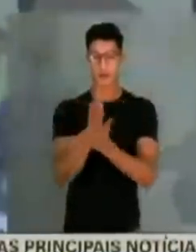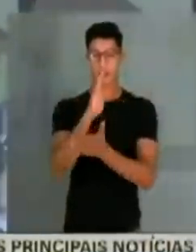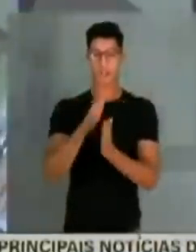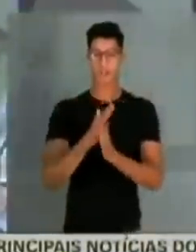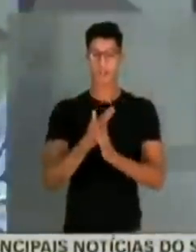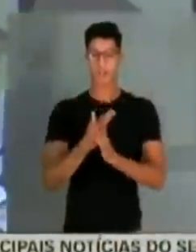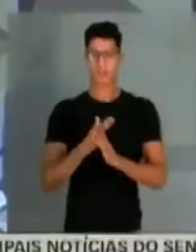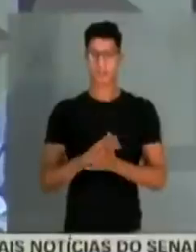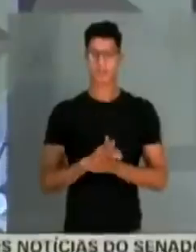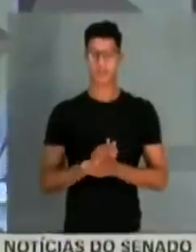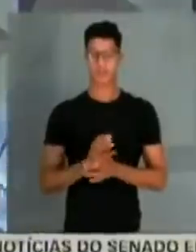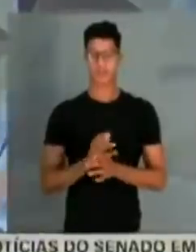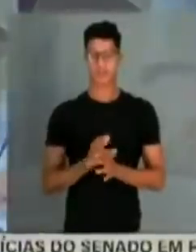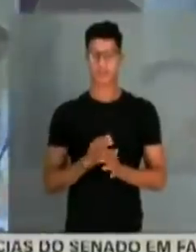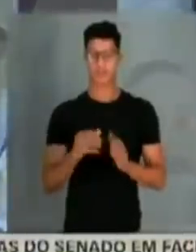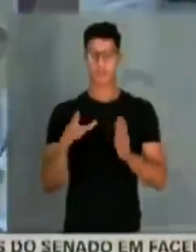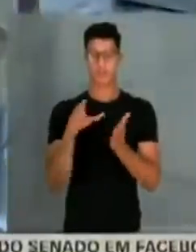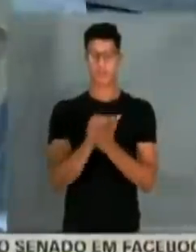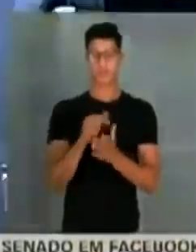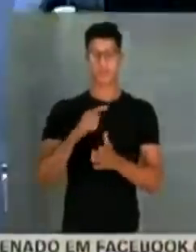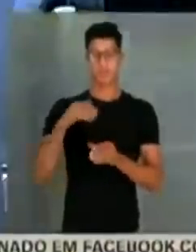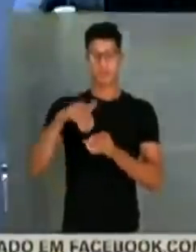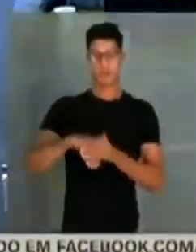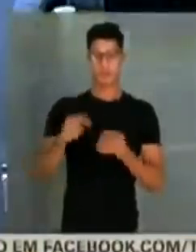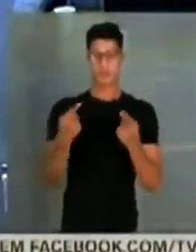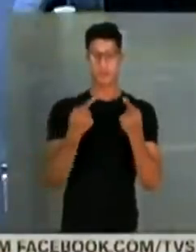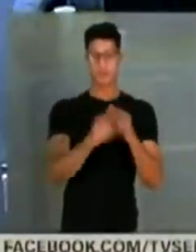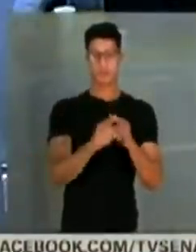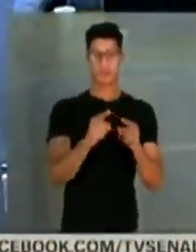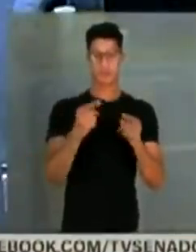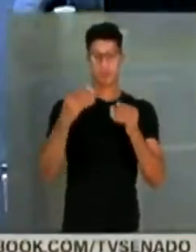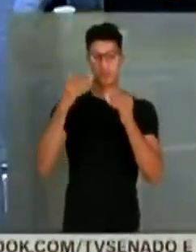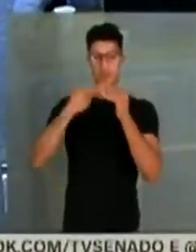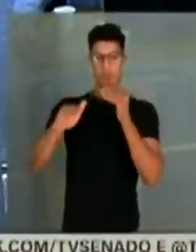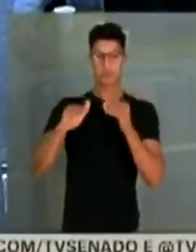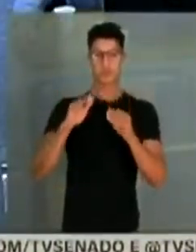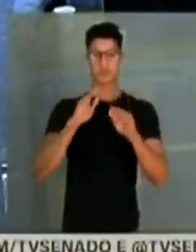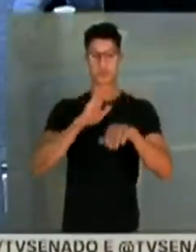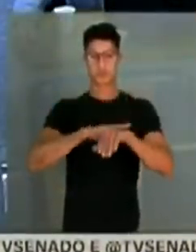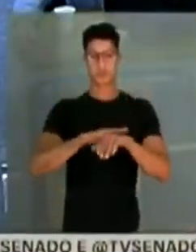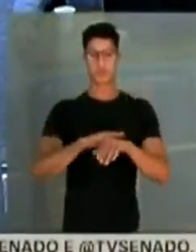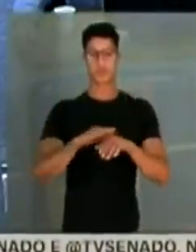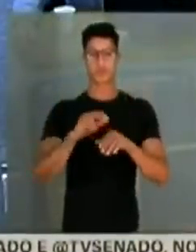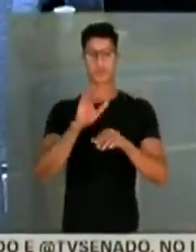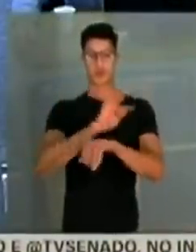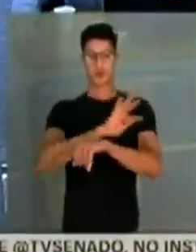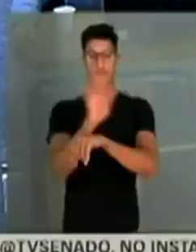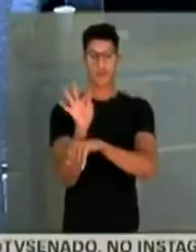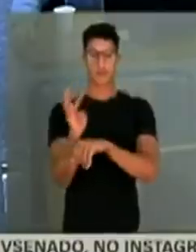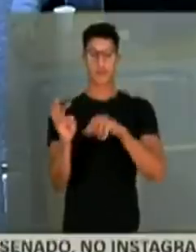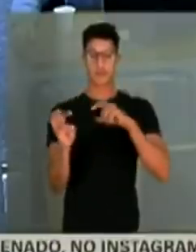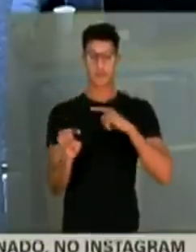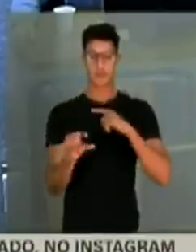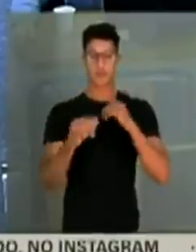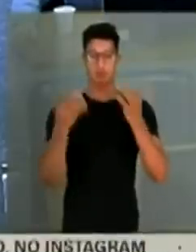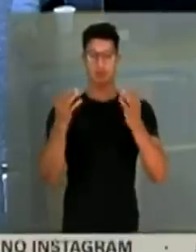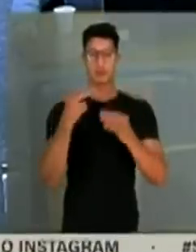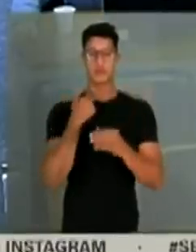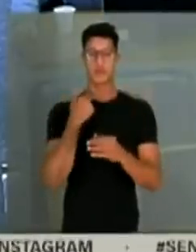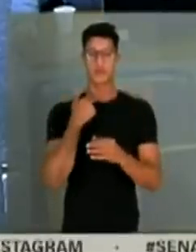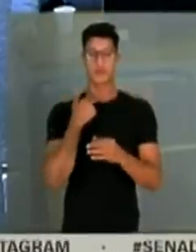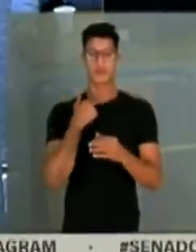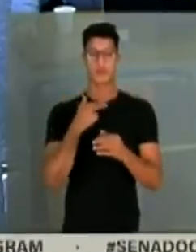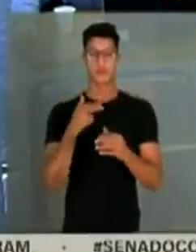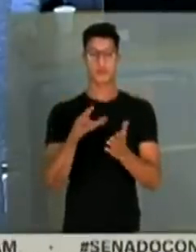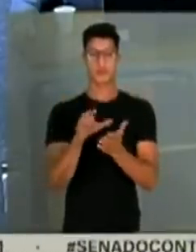Aprovado. Fica consignado, senhor presidente, meu voto contra e a divergência quanto ao aspecto formal em que não foi devidamente